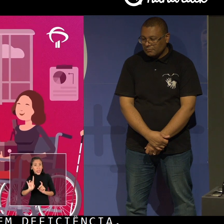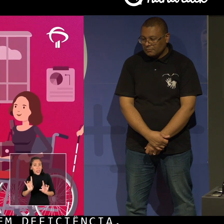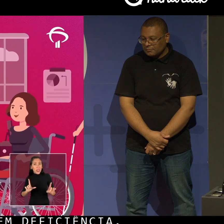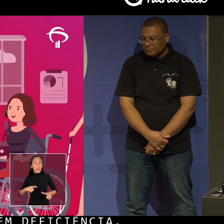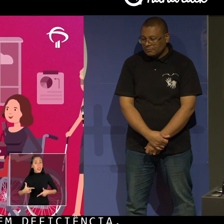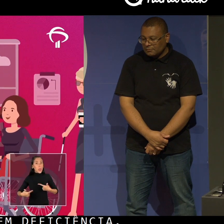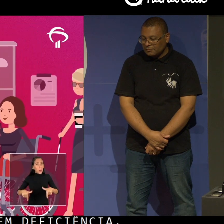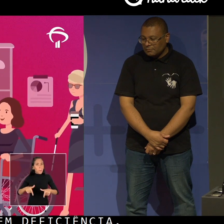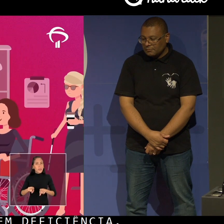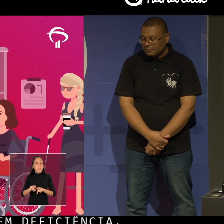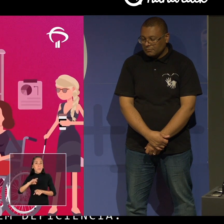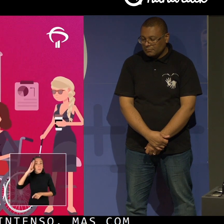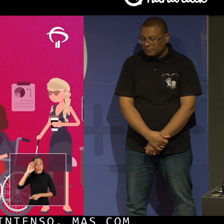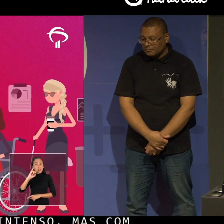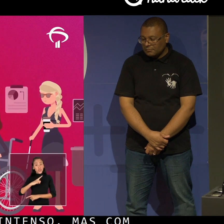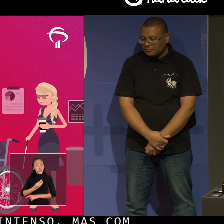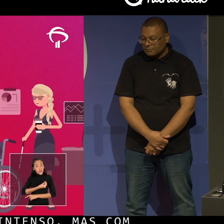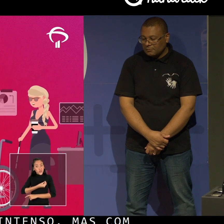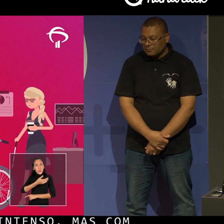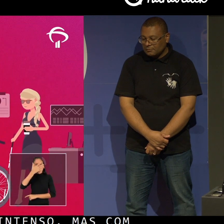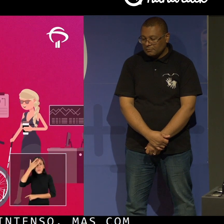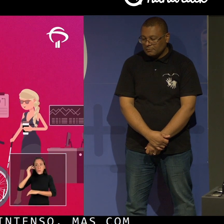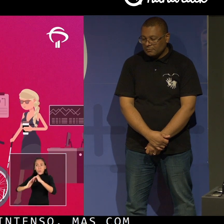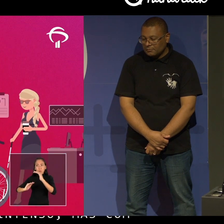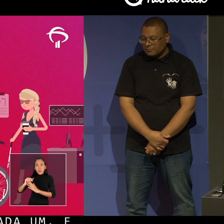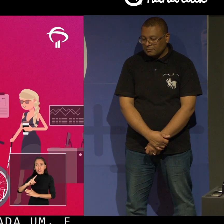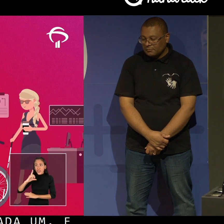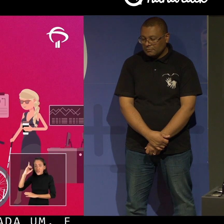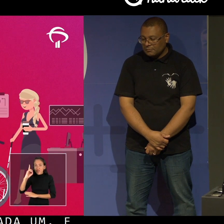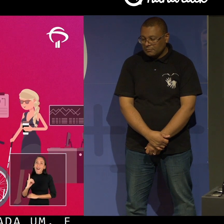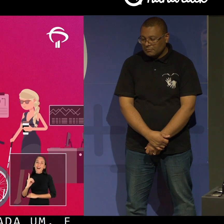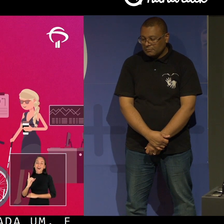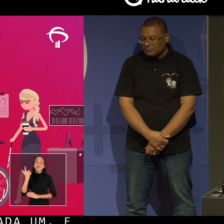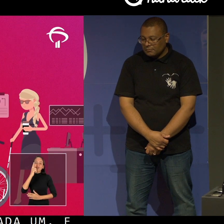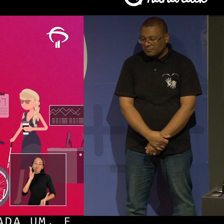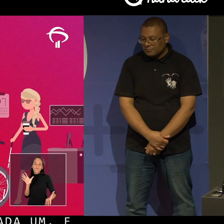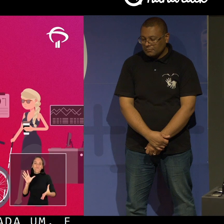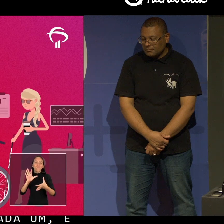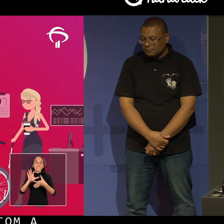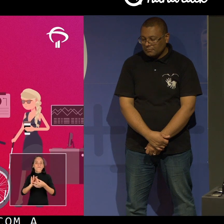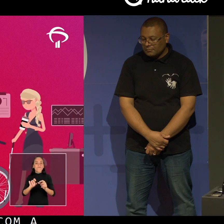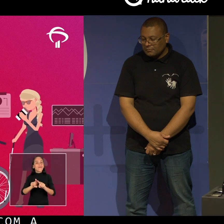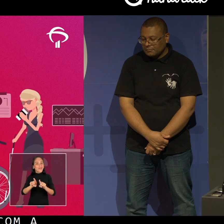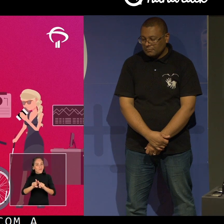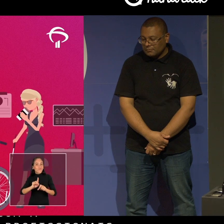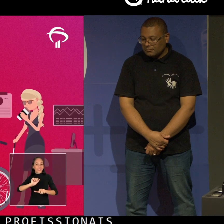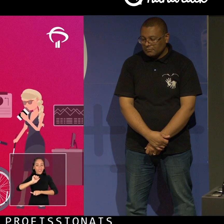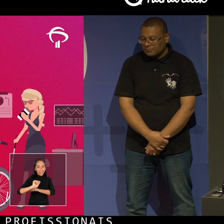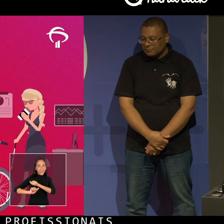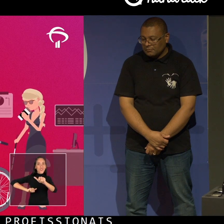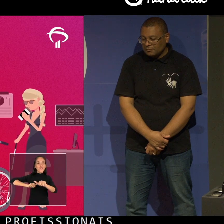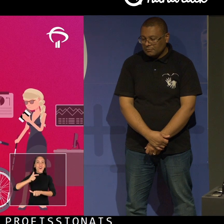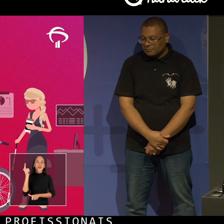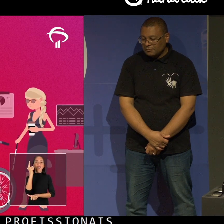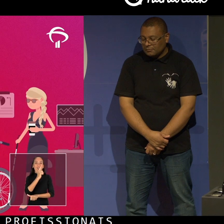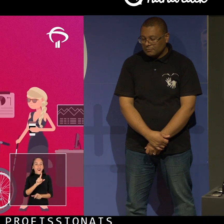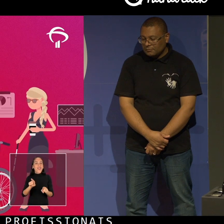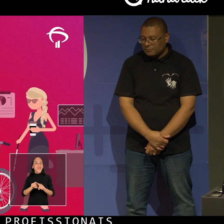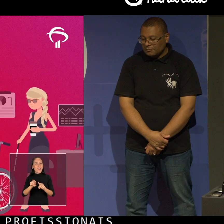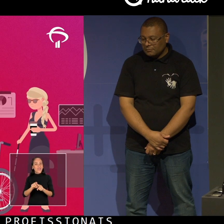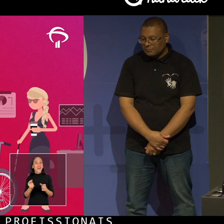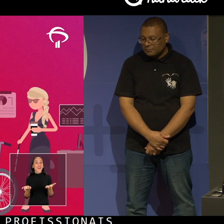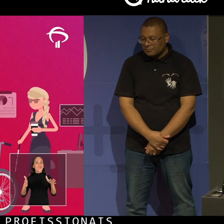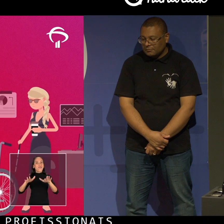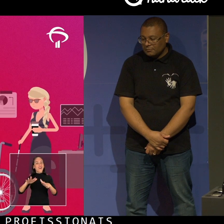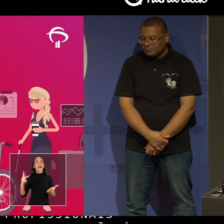um, e principalmente com a participação de profissionais com deficiência, essa conexão é alcançada e a transformação e a